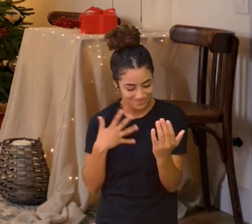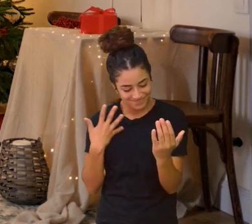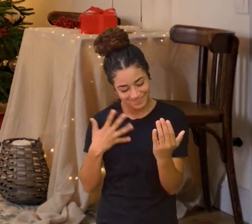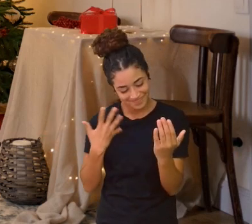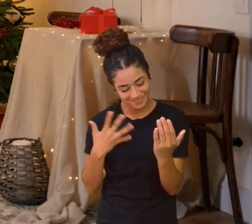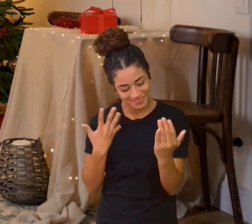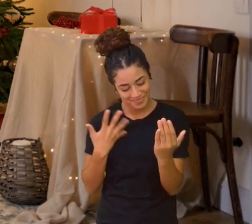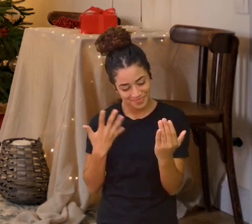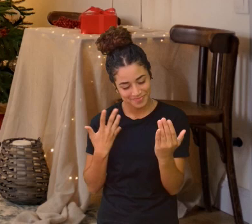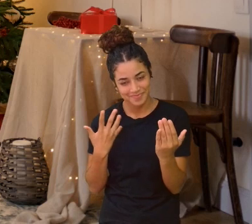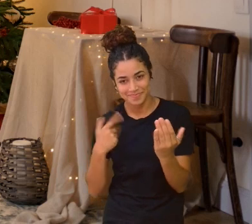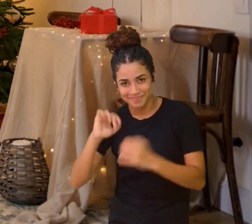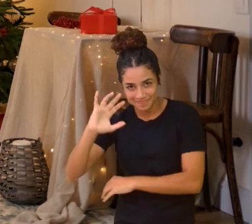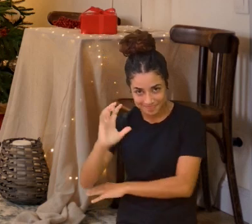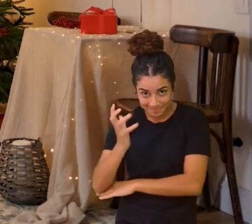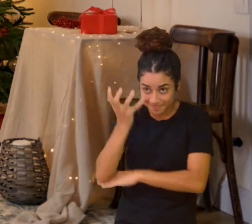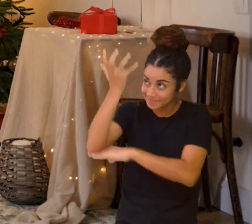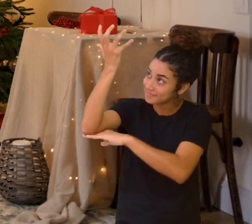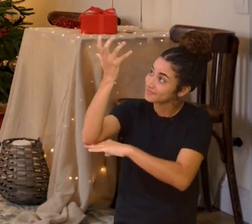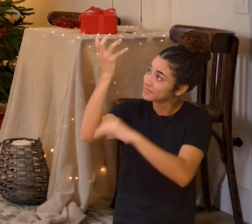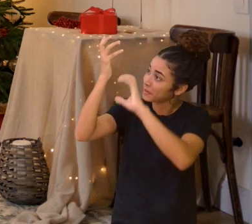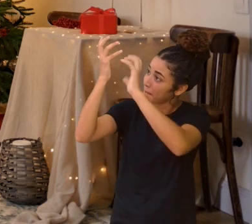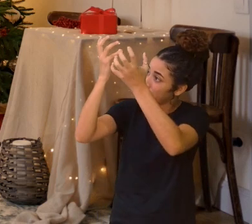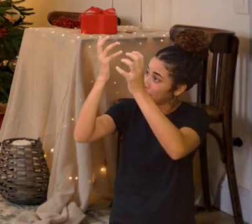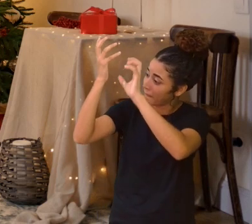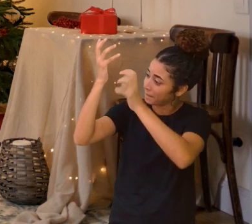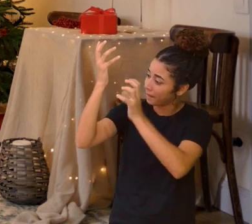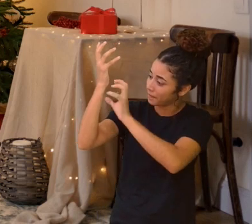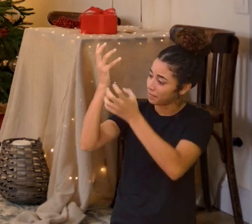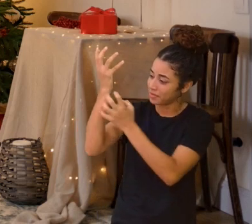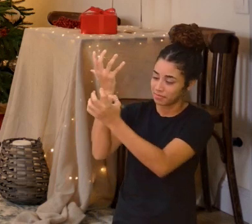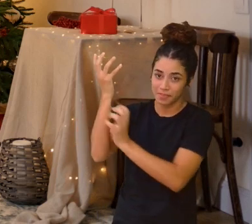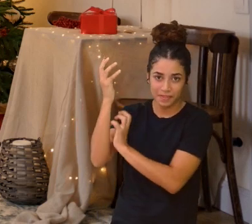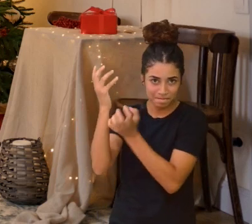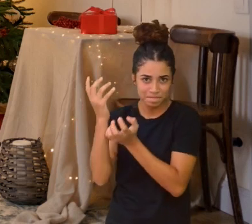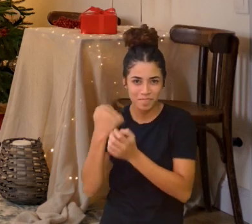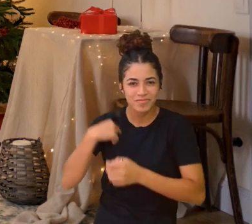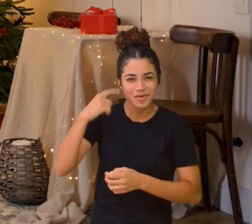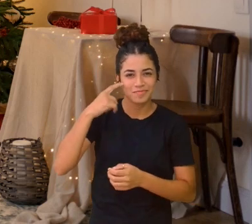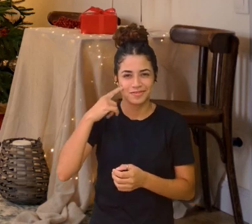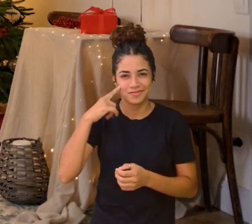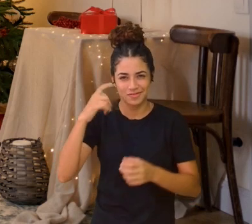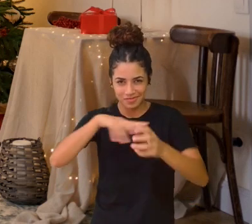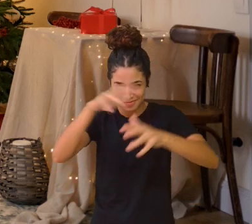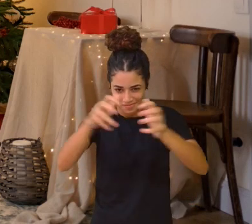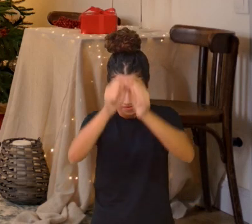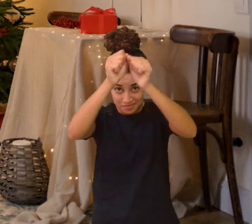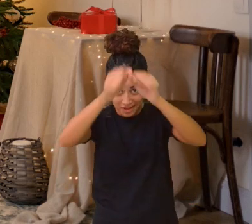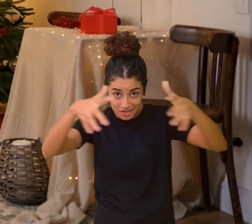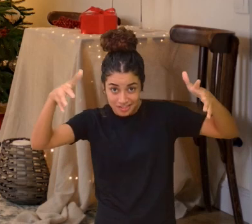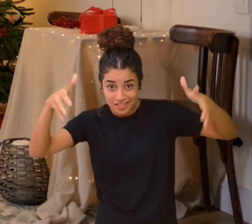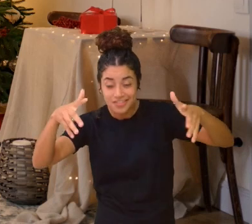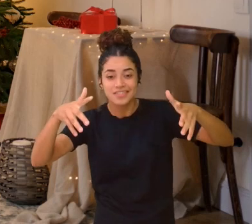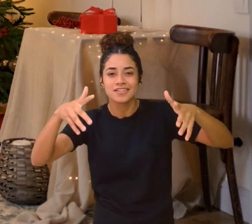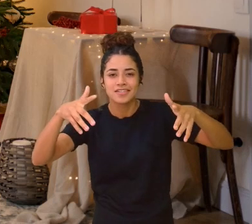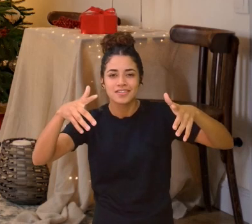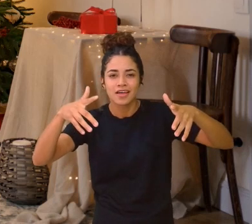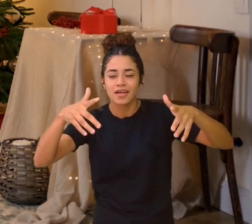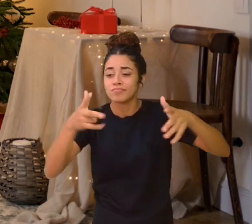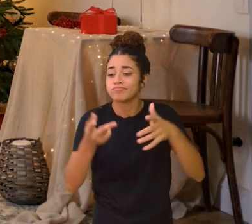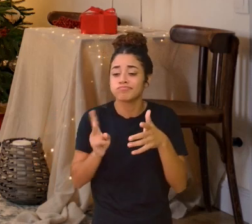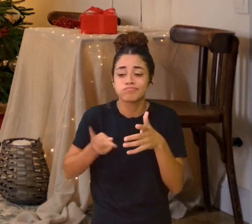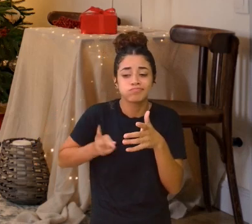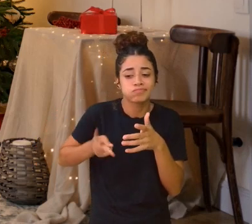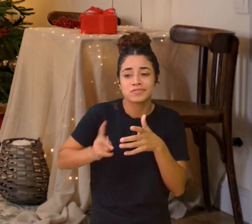Para a árvore enfeitada Pensou que aquela magia Para sempre